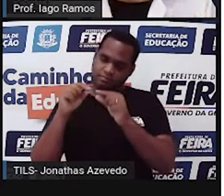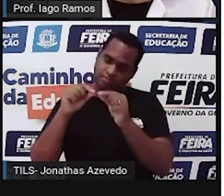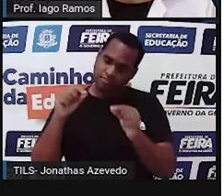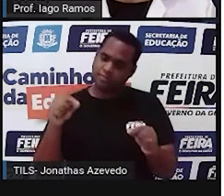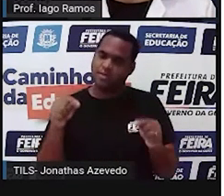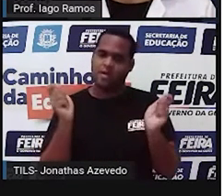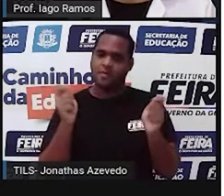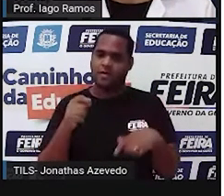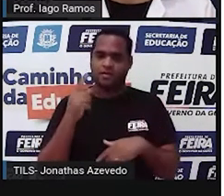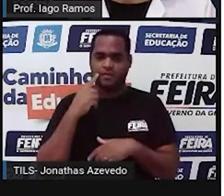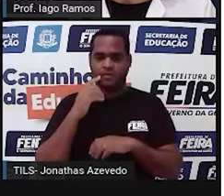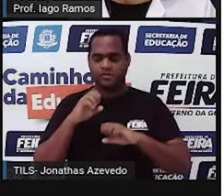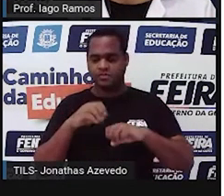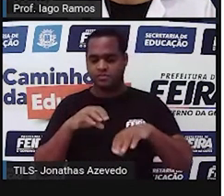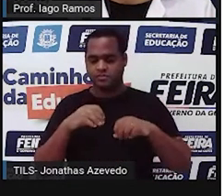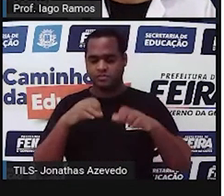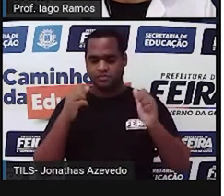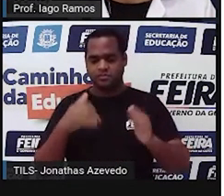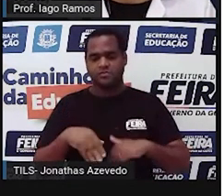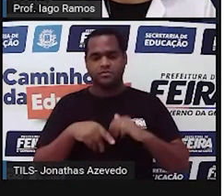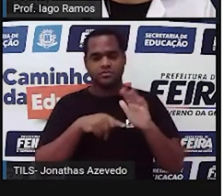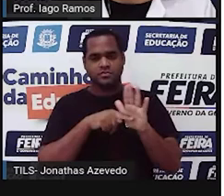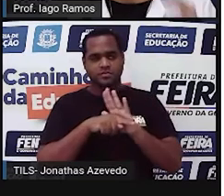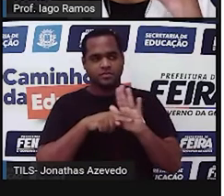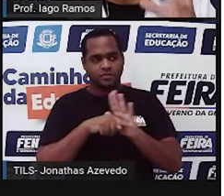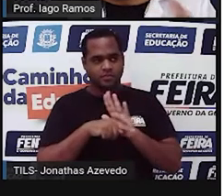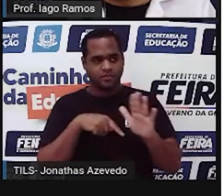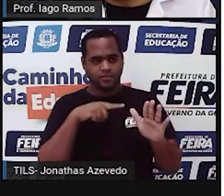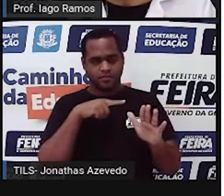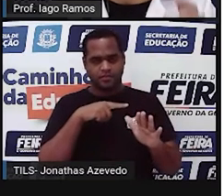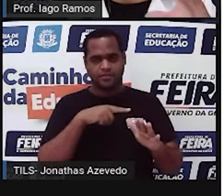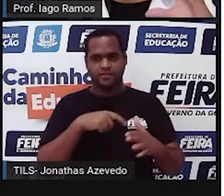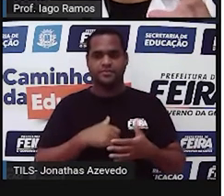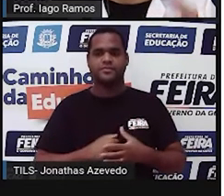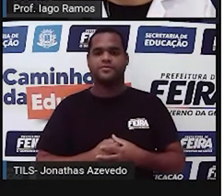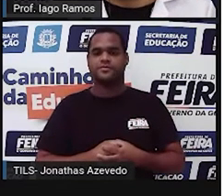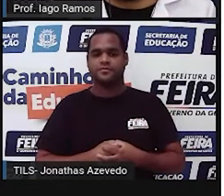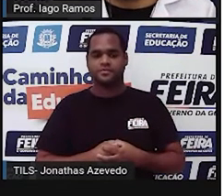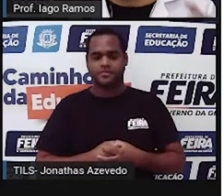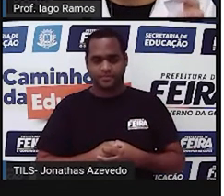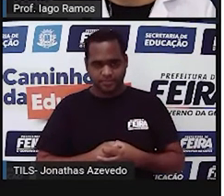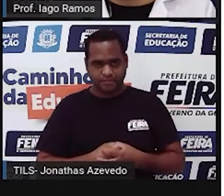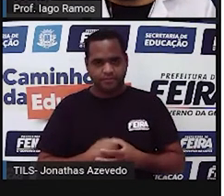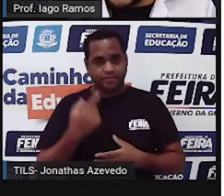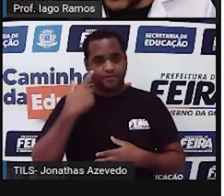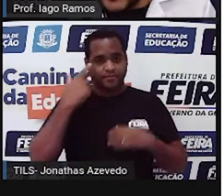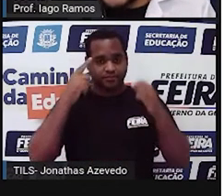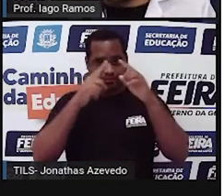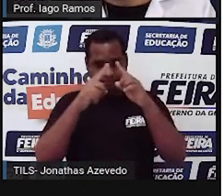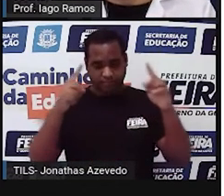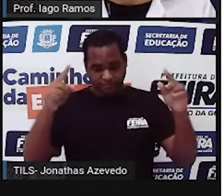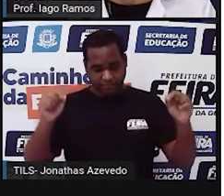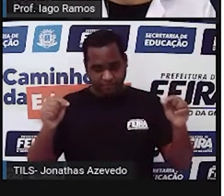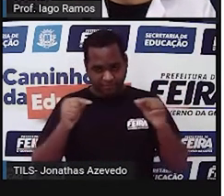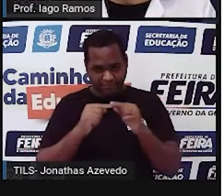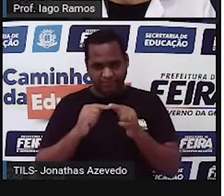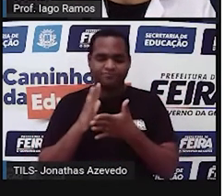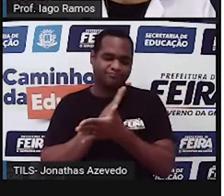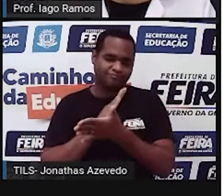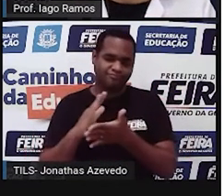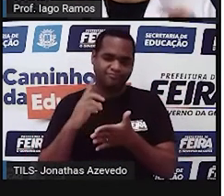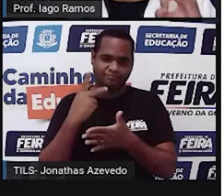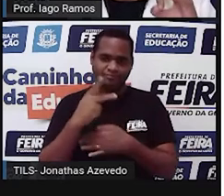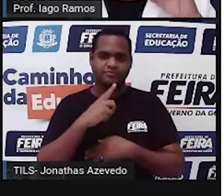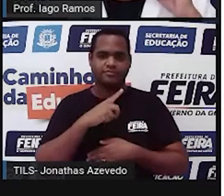tentar fazer uma aula de investigação? Pois bem, né? Tá aí o retângulo com as de suas diagonais, tá bom?